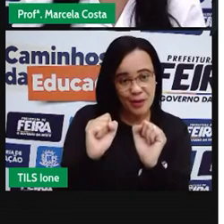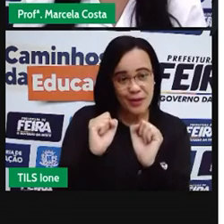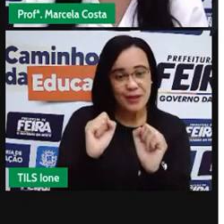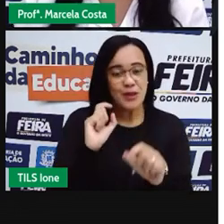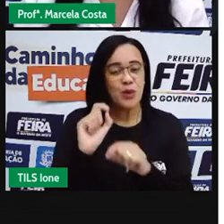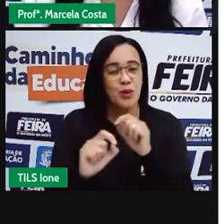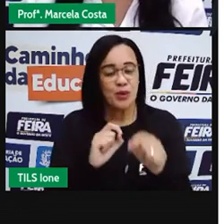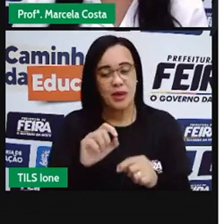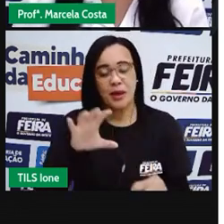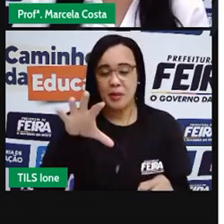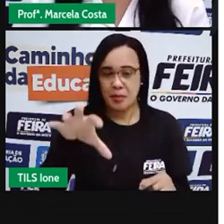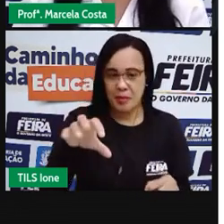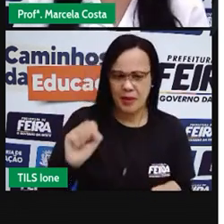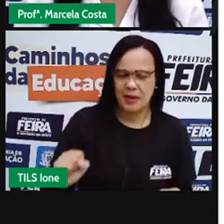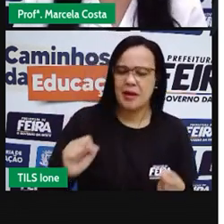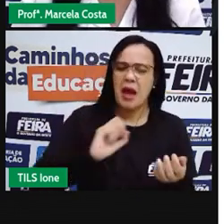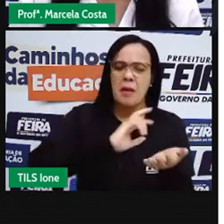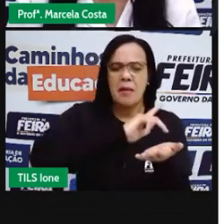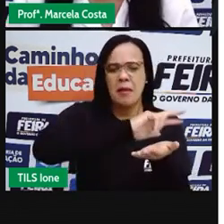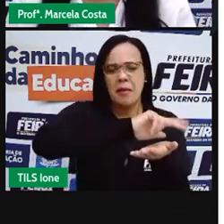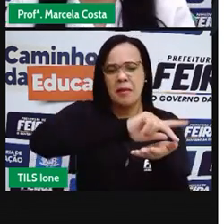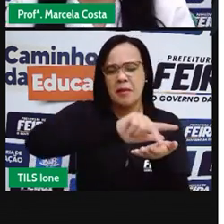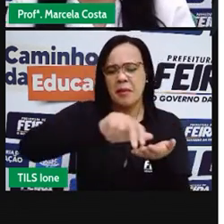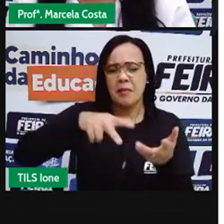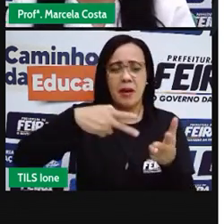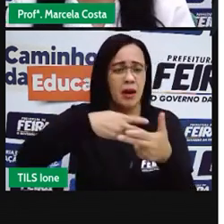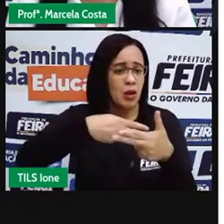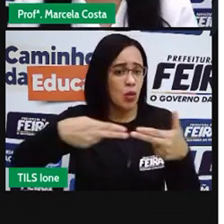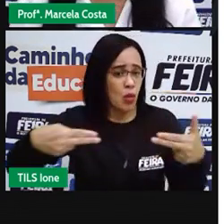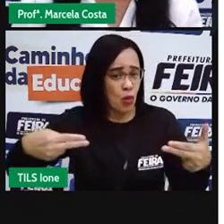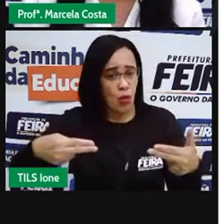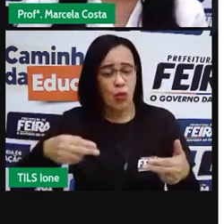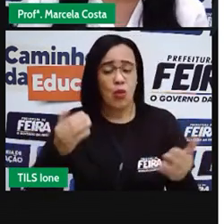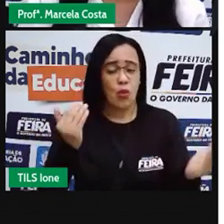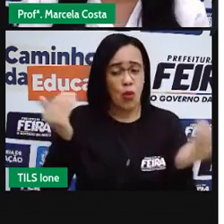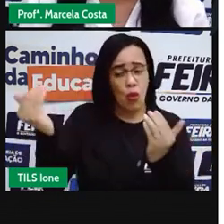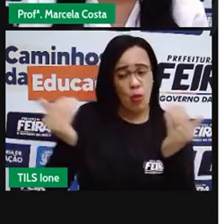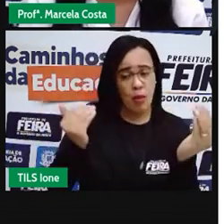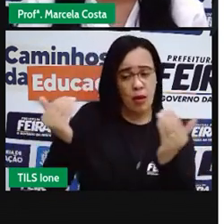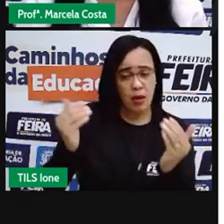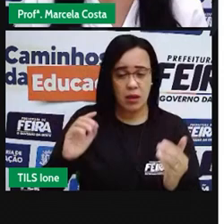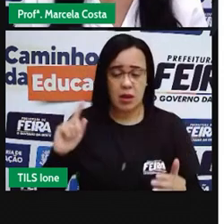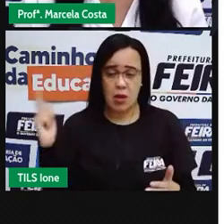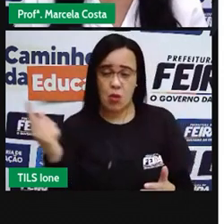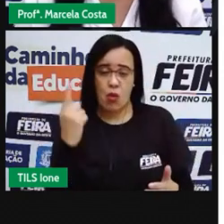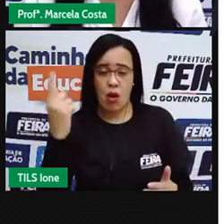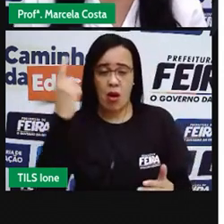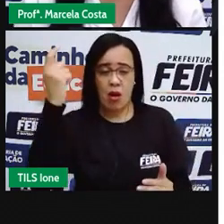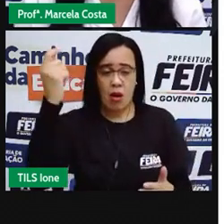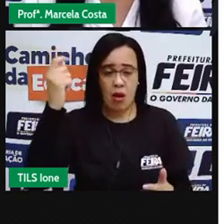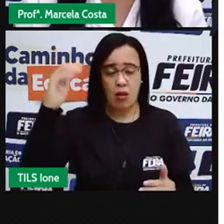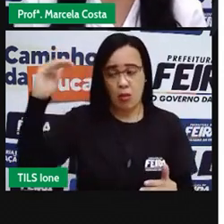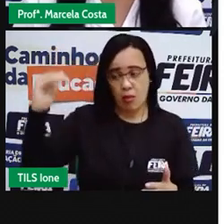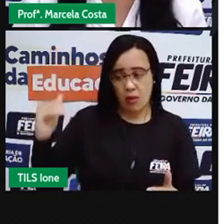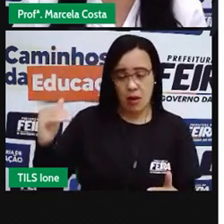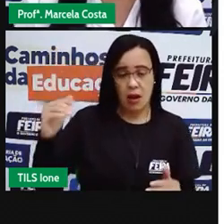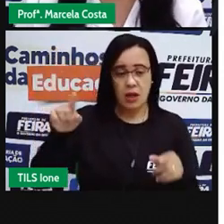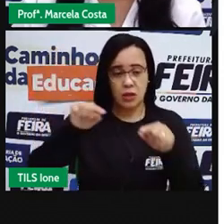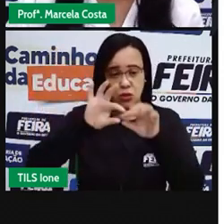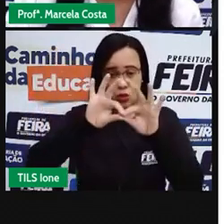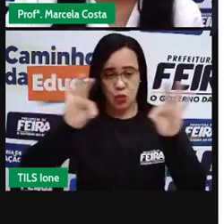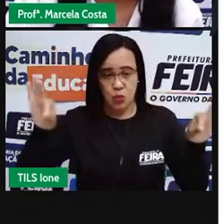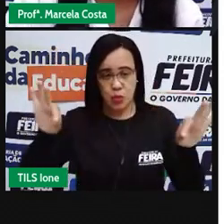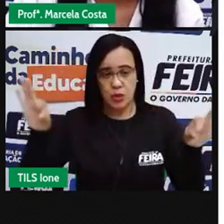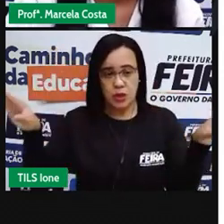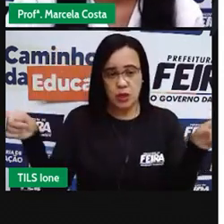pegar diferentes objetos pra ir comparando os tamanhos, ver qual é o mais alto, qual é o mais baixo, qual é o mais comprido, e usar o barbante